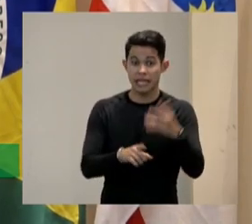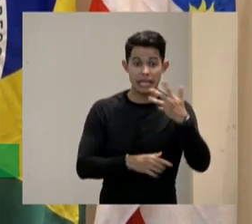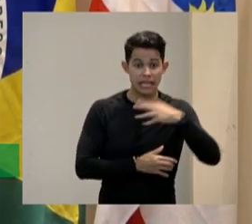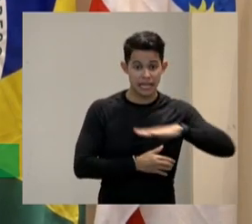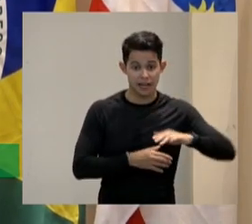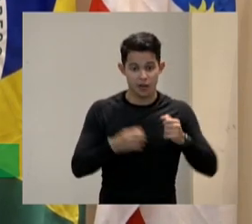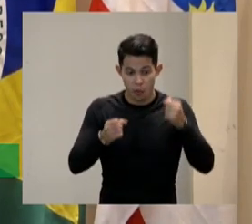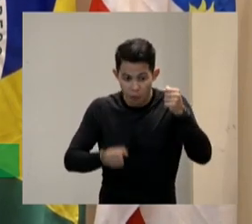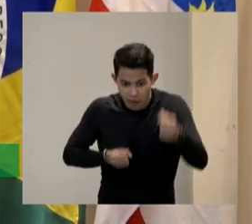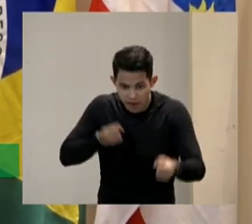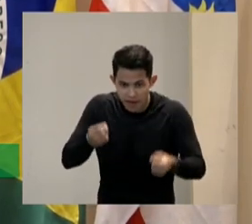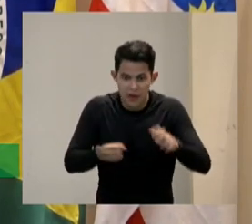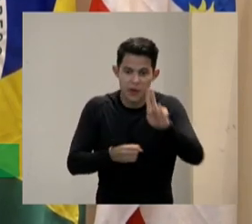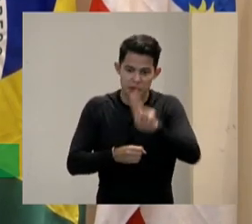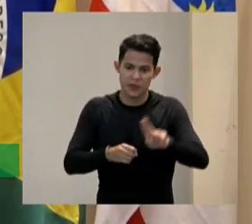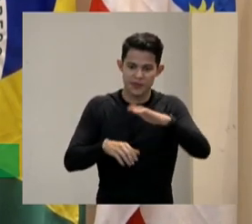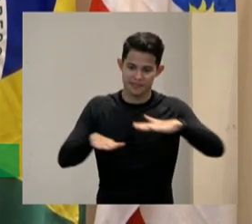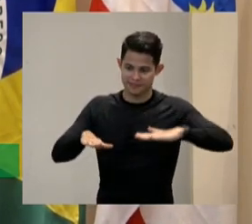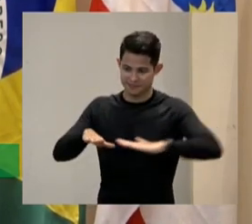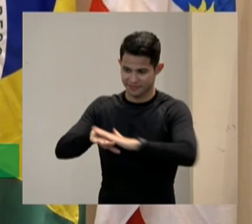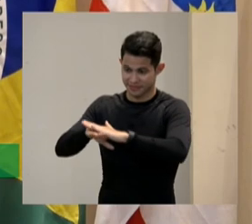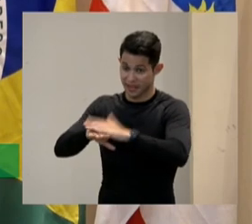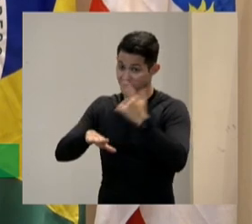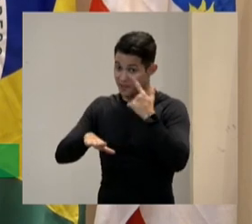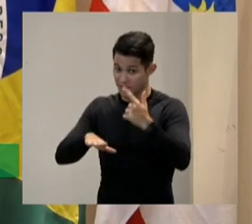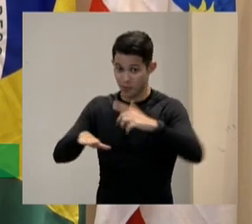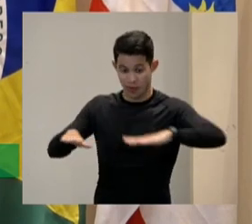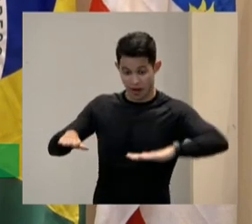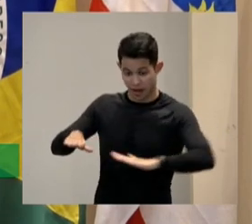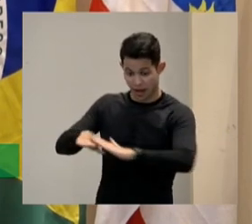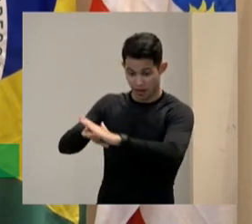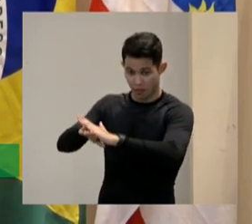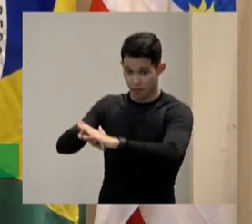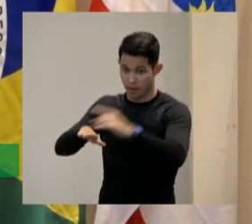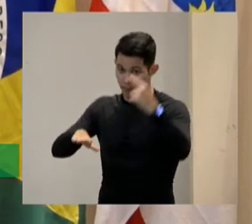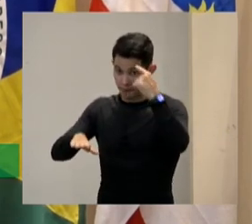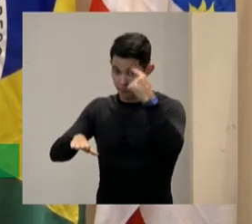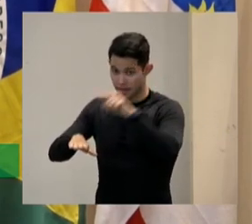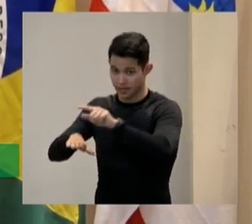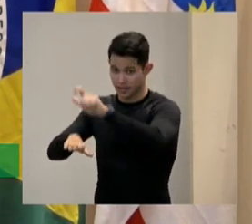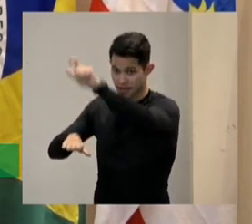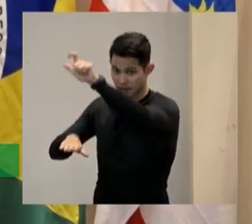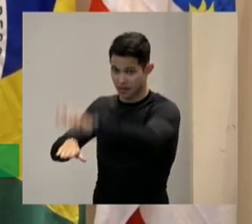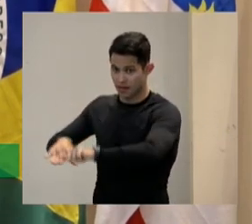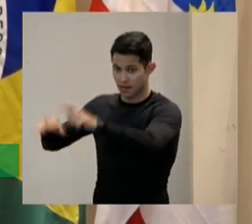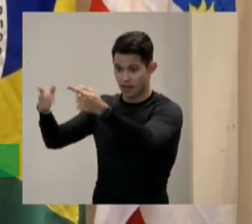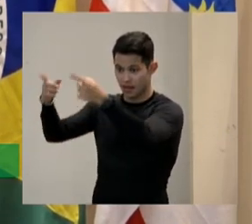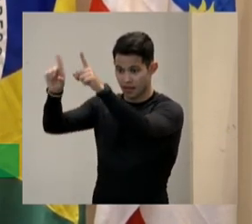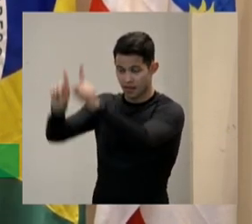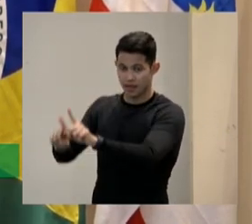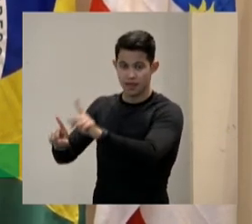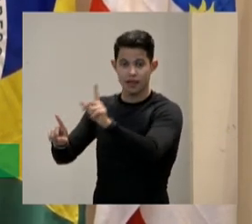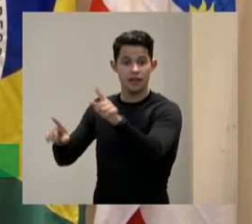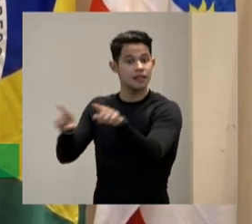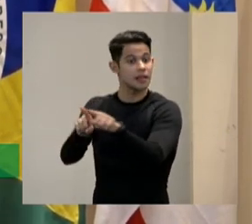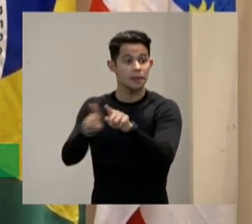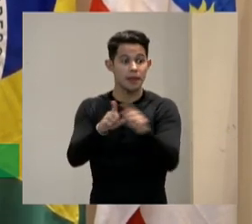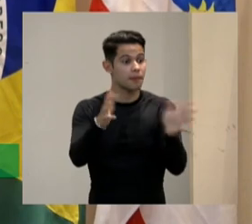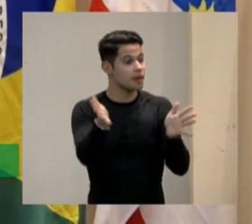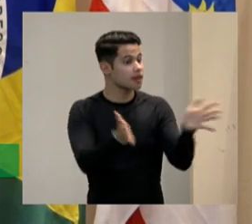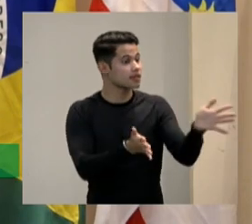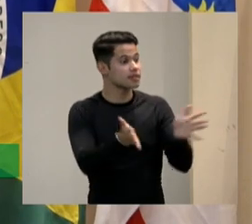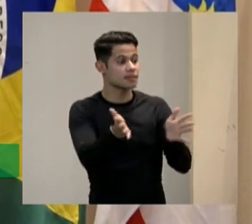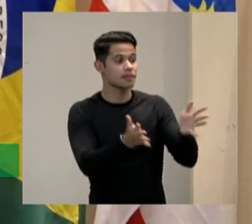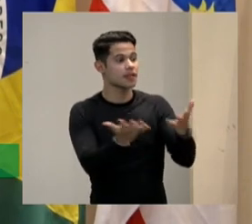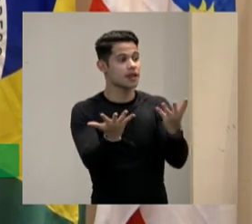rampa então a rampa servia pensando numa deficiência servia para a acessibilidade de muitas